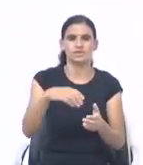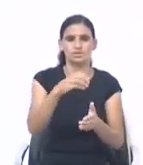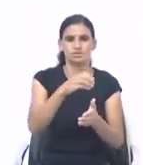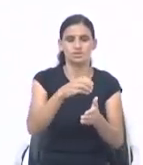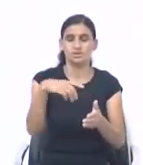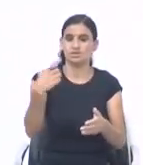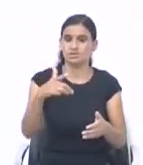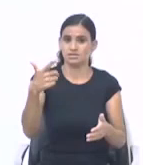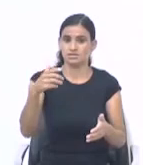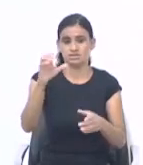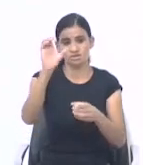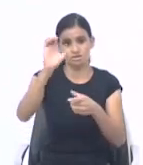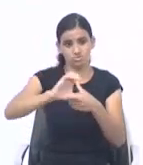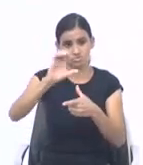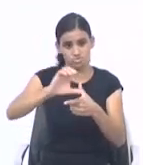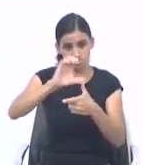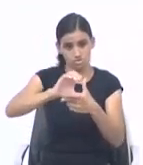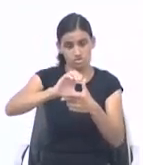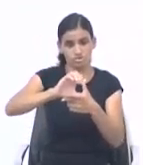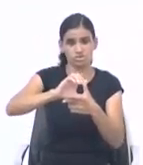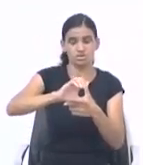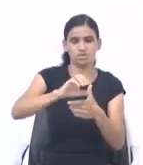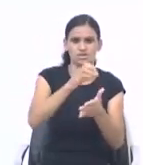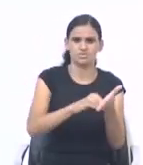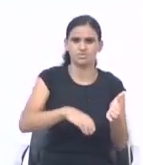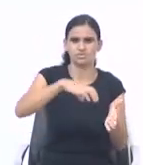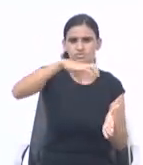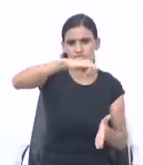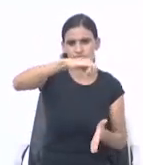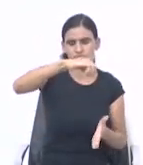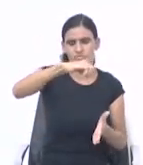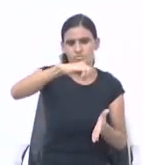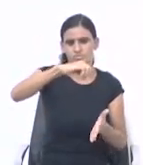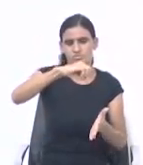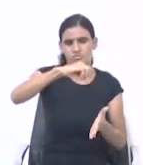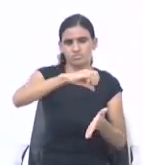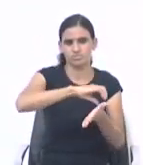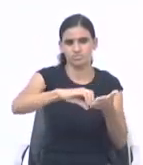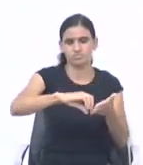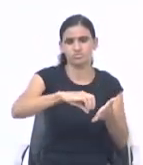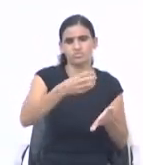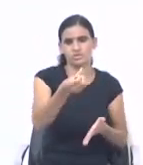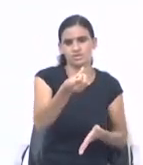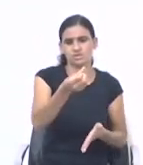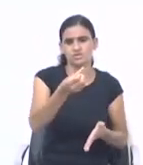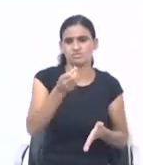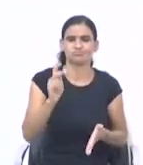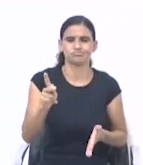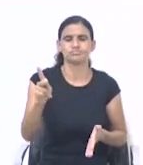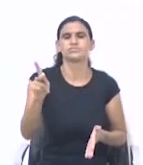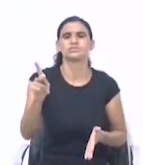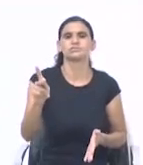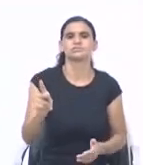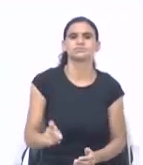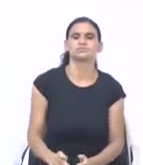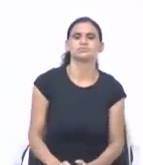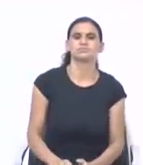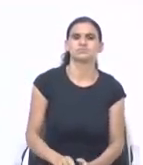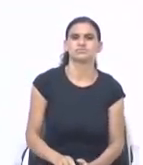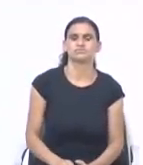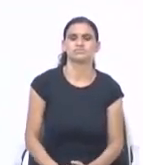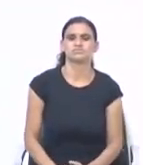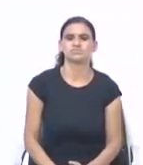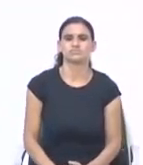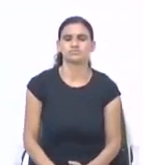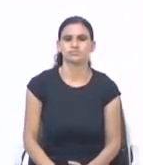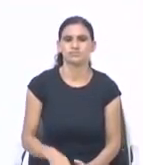versículo de número 6 em diante. 2 Coríntios capítulo 9, versículo 6 em diante que diz